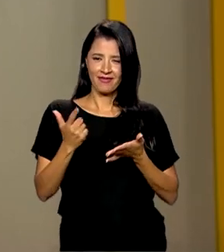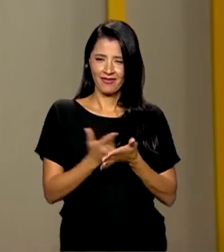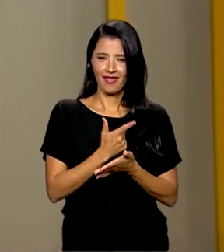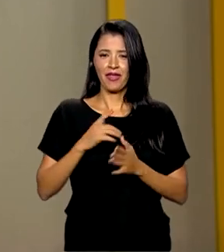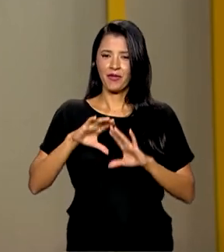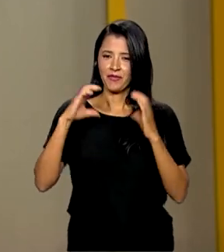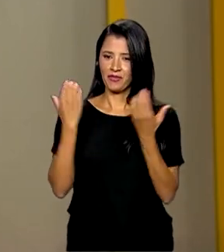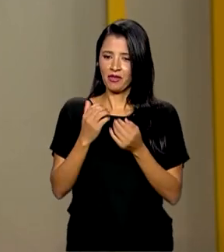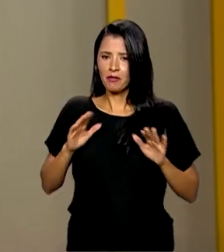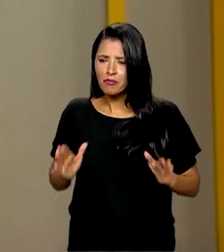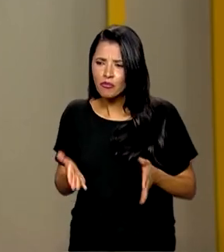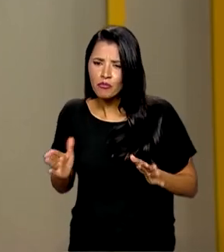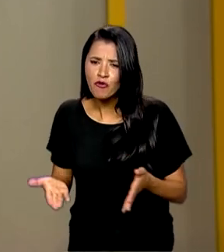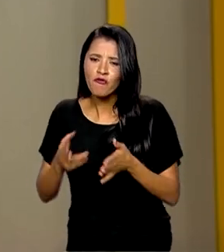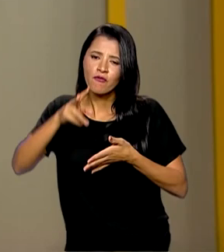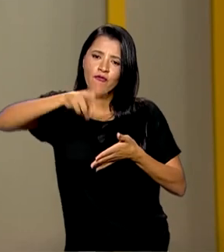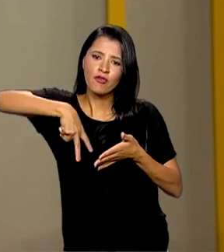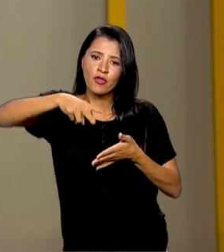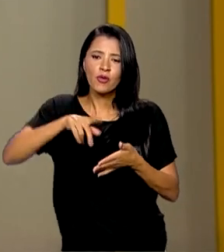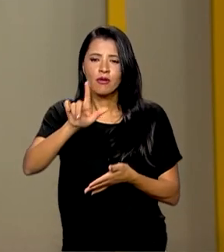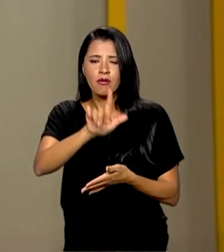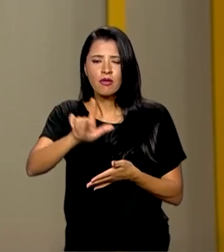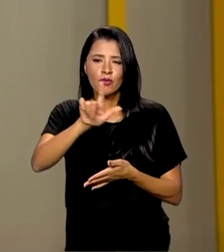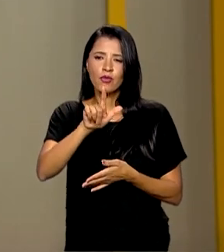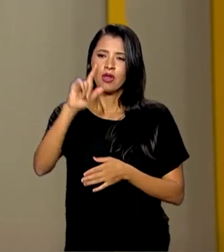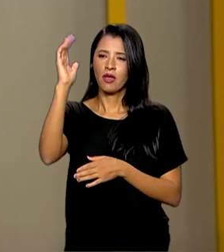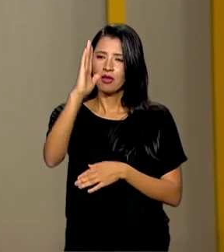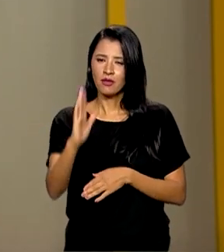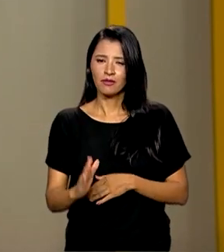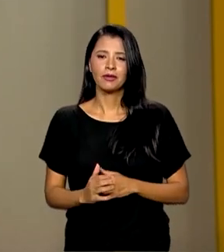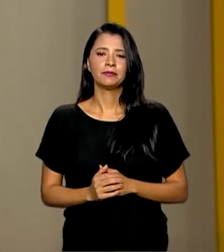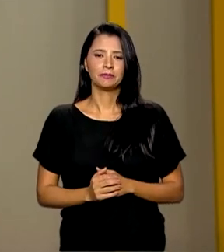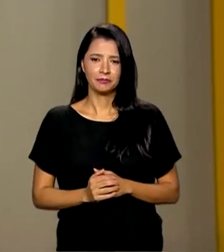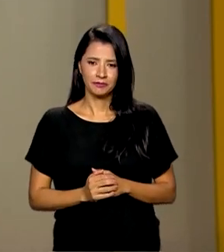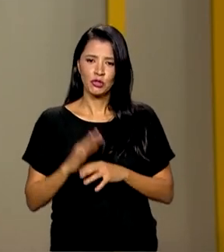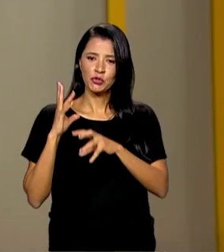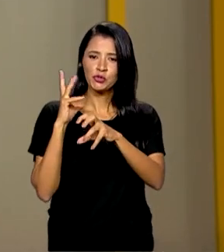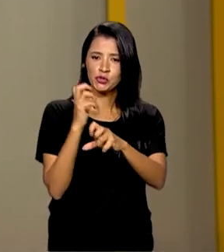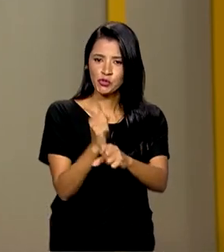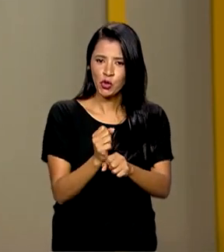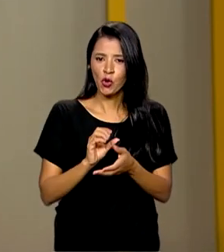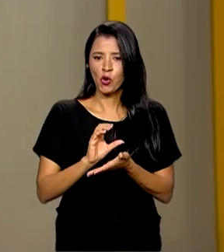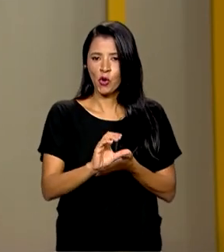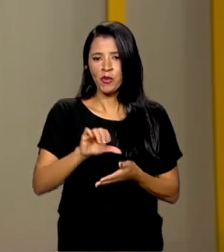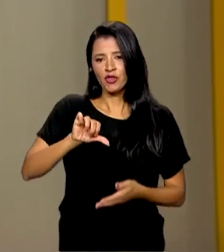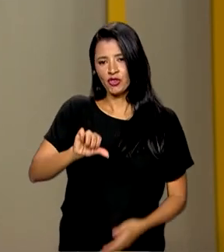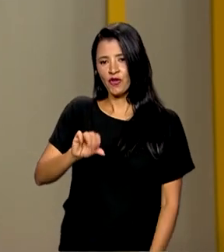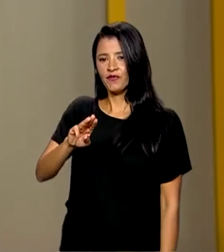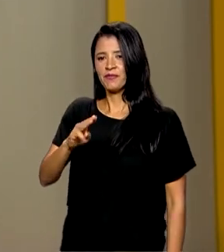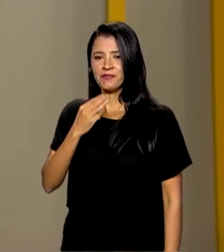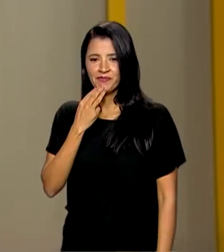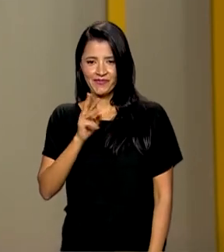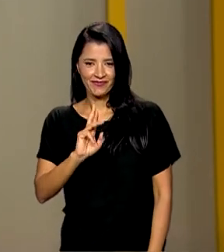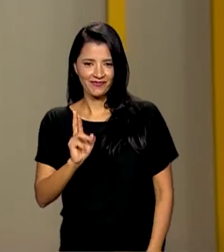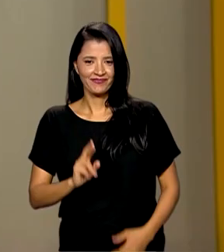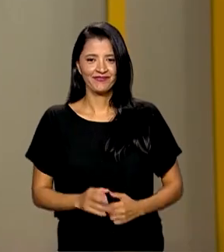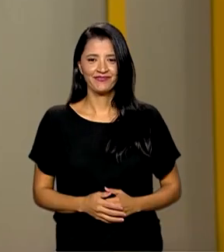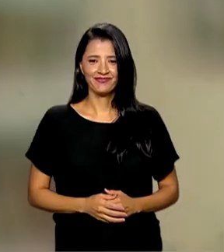promovam a leitura e a literatura em todo o país. Ao todo, vão ser investidos 9 milhões de reais.